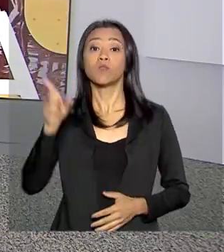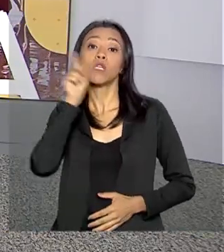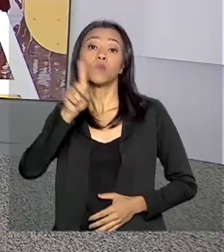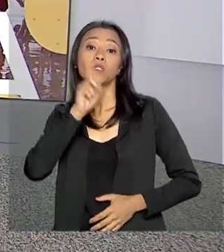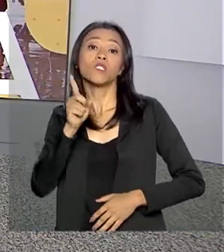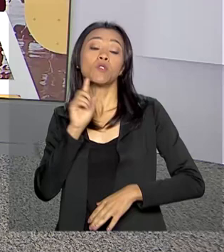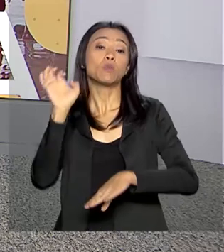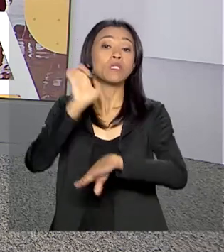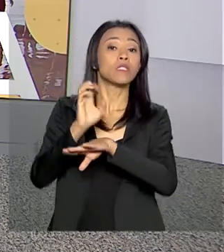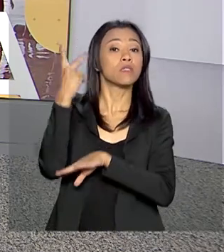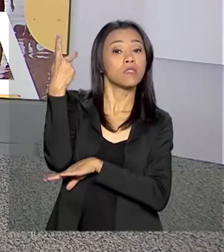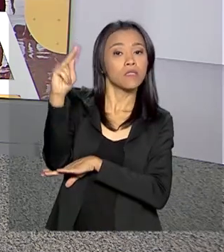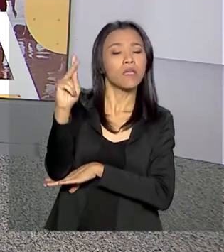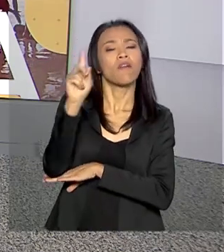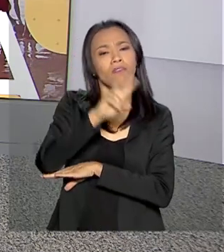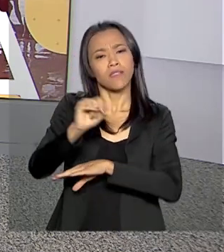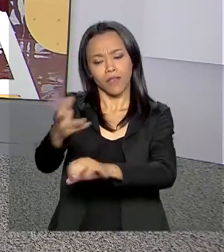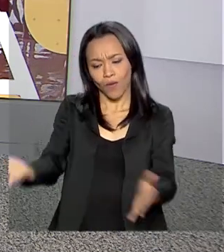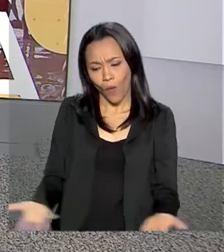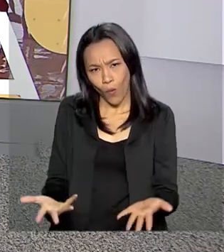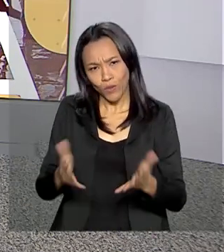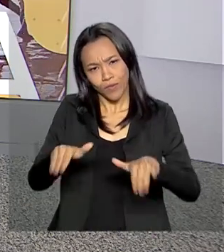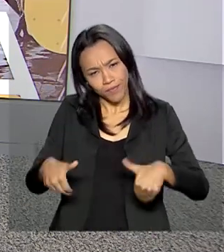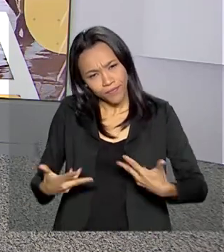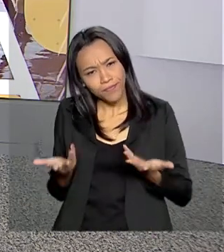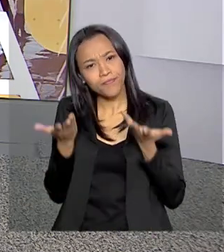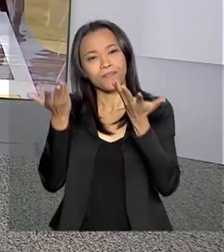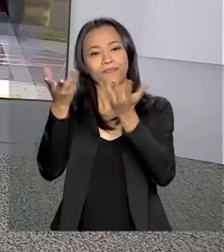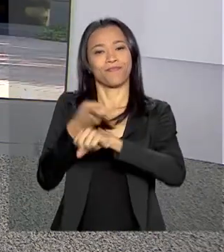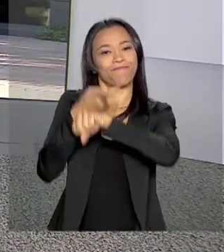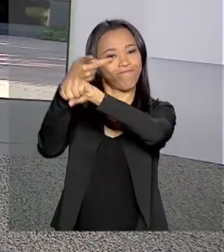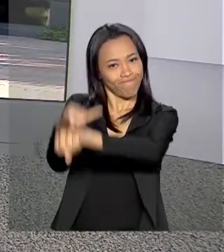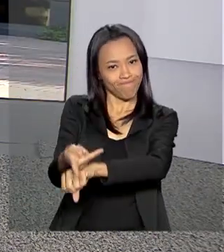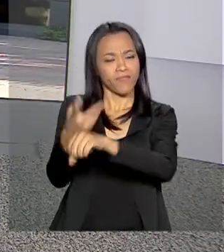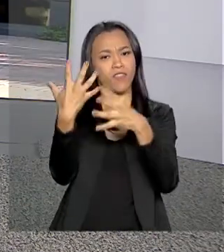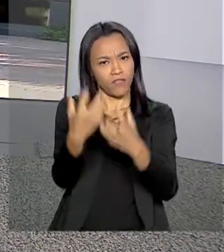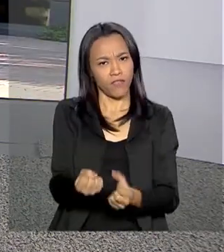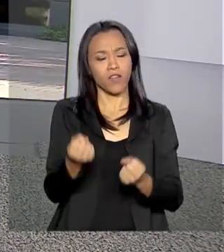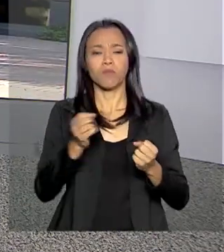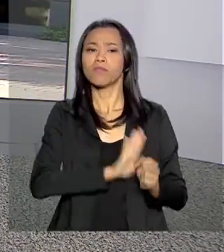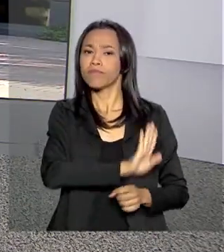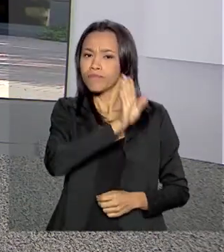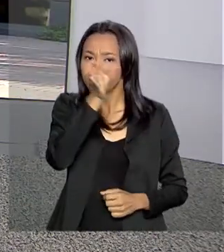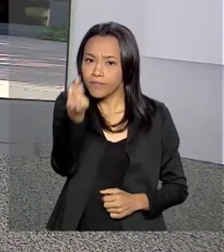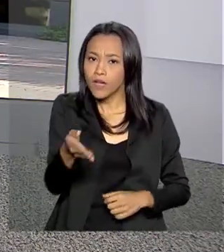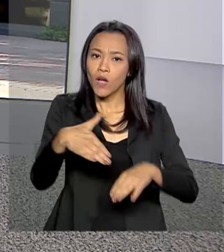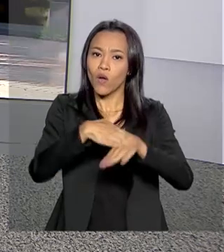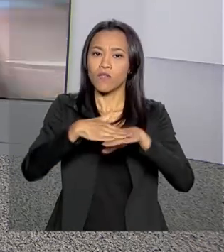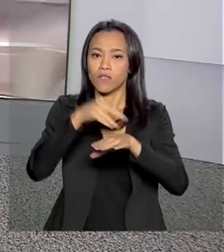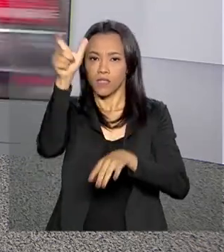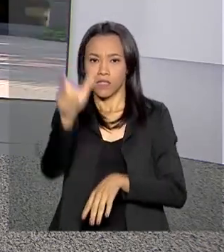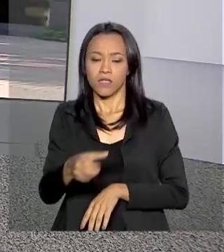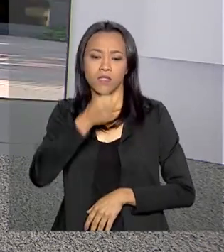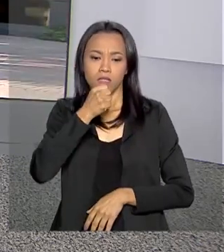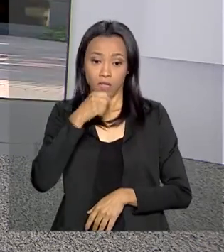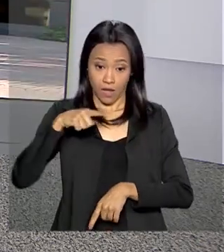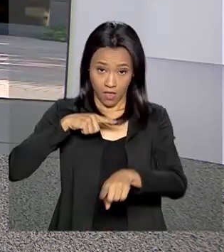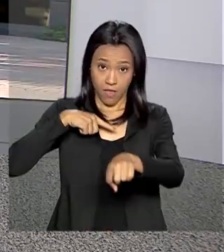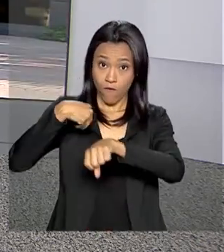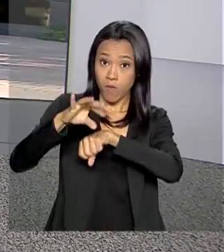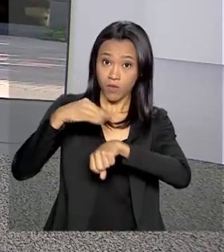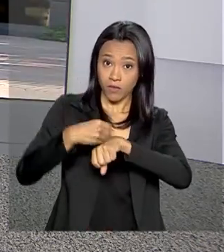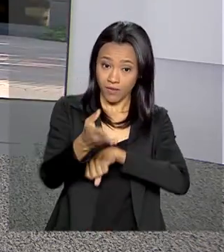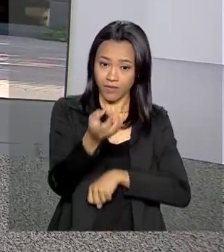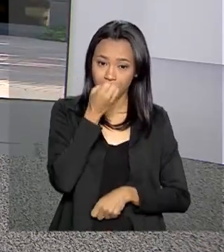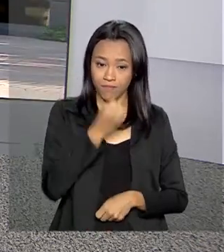Estados Unidos, onde vai ser homenageado hoje. Então, até lá conversar com a nossa repórter Luana Karen, que tem informações para a gente. Oi, Luana,